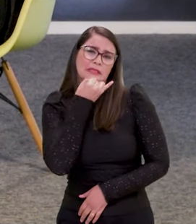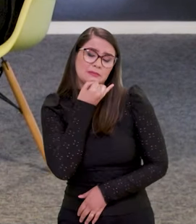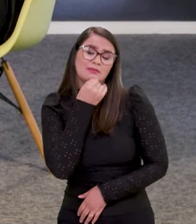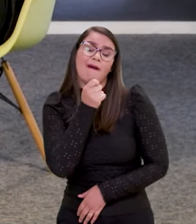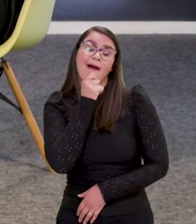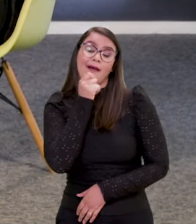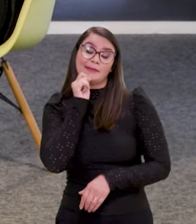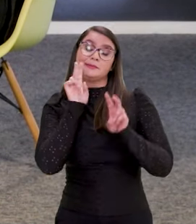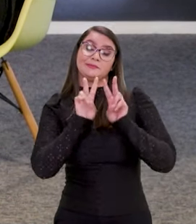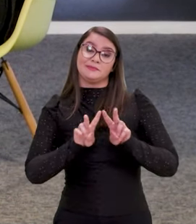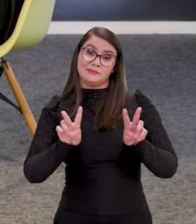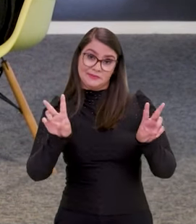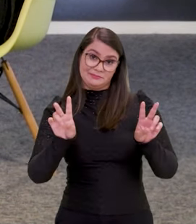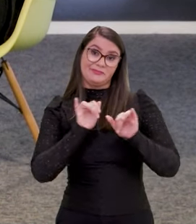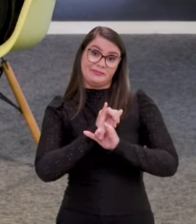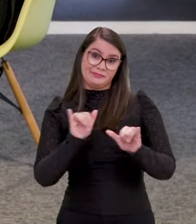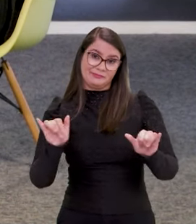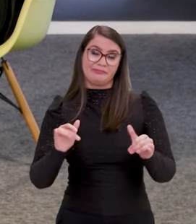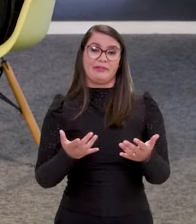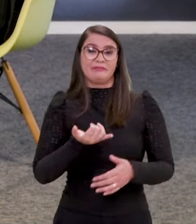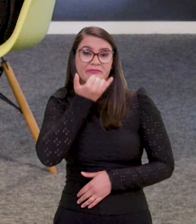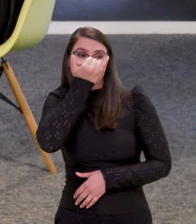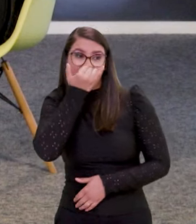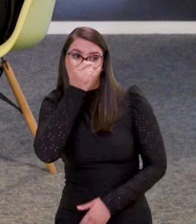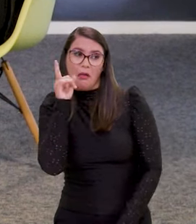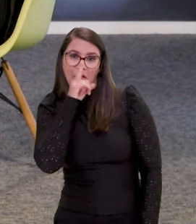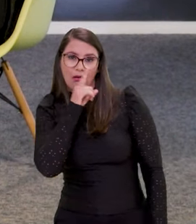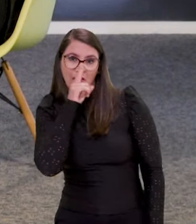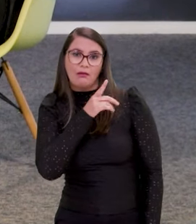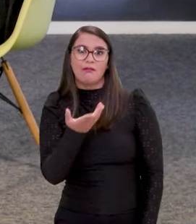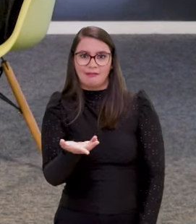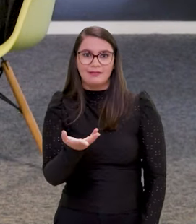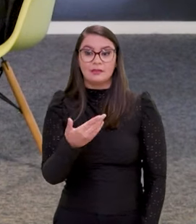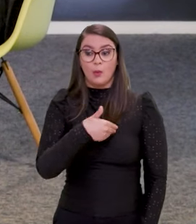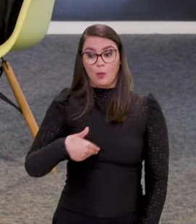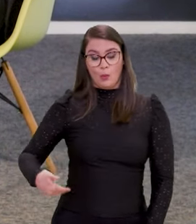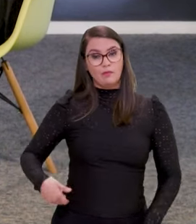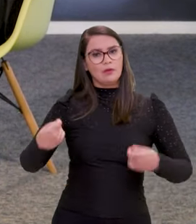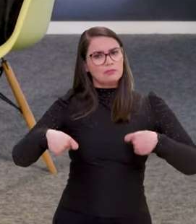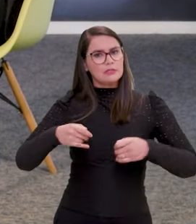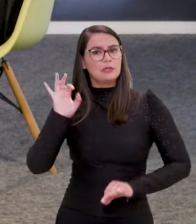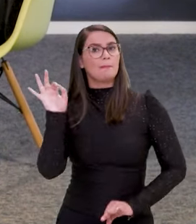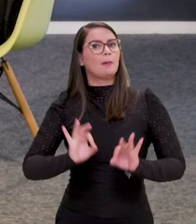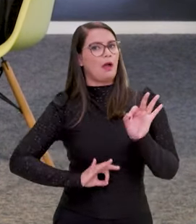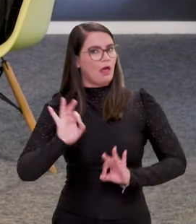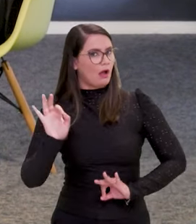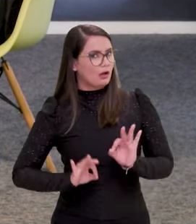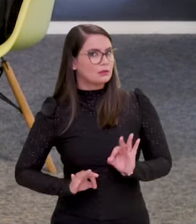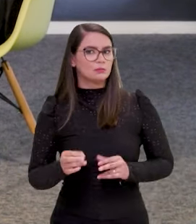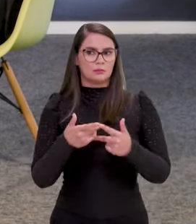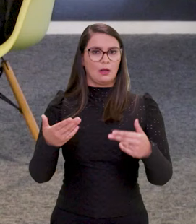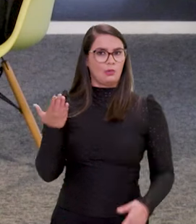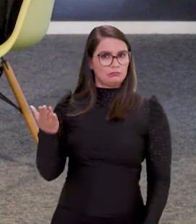infelizmente, ainda vê. Notícia, fraudes em determinados programas, ou seja, o governo precisa estar preparado para esse